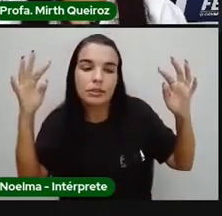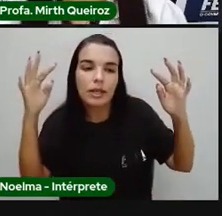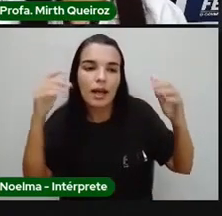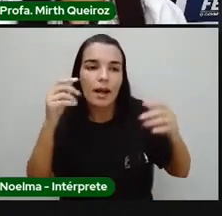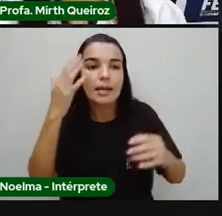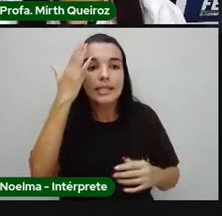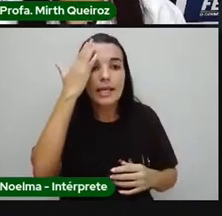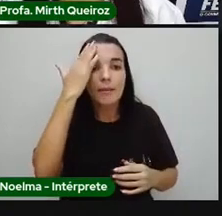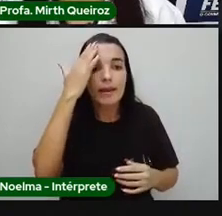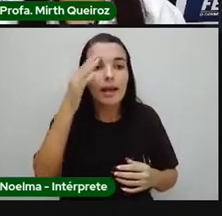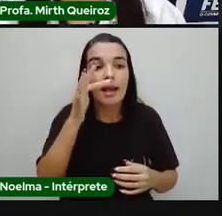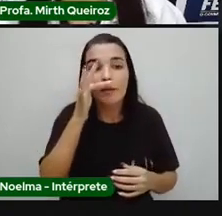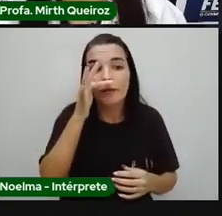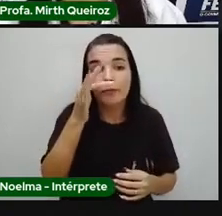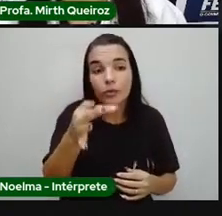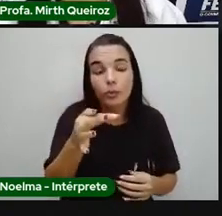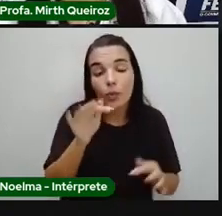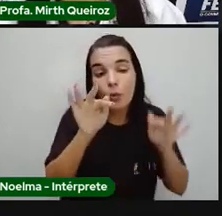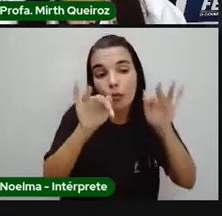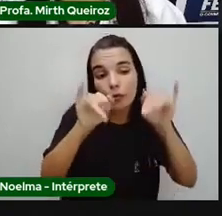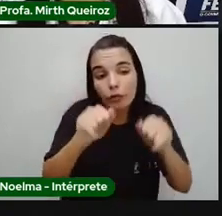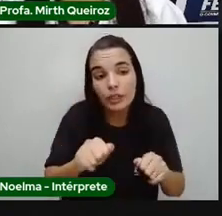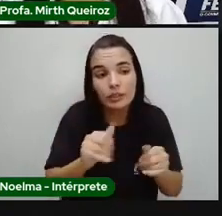de forma natural, né?